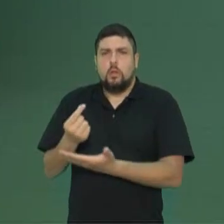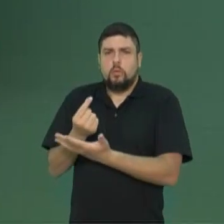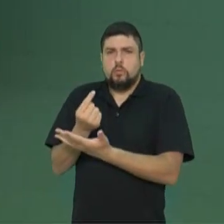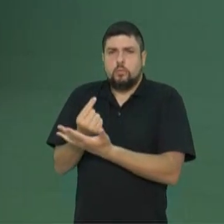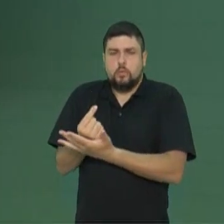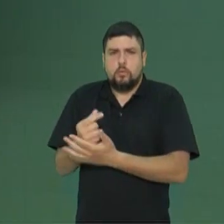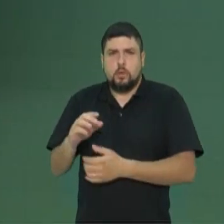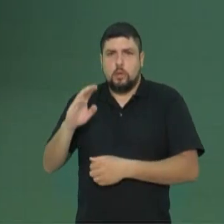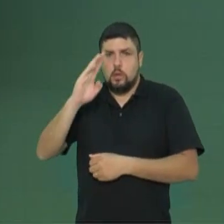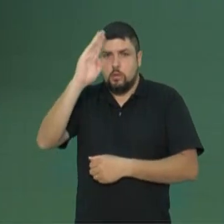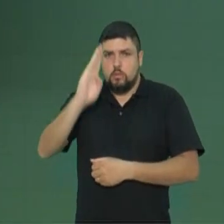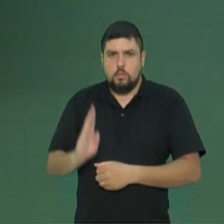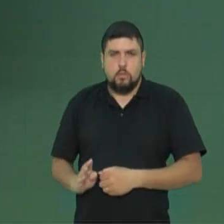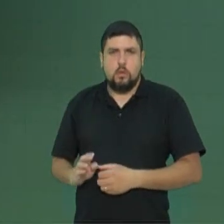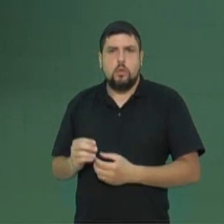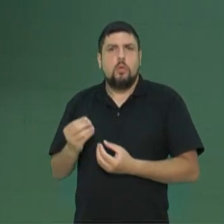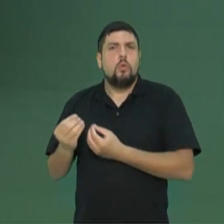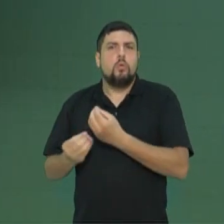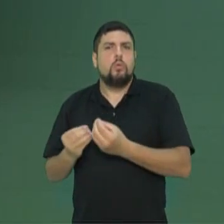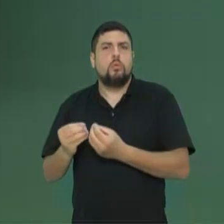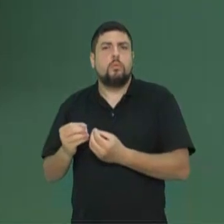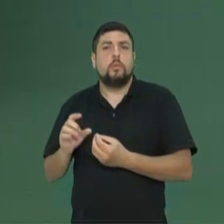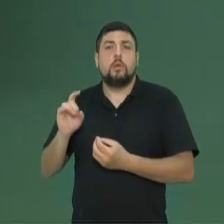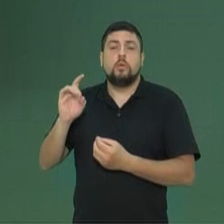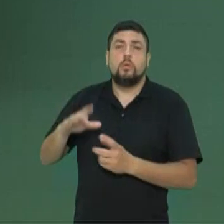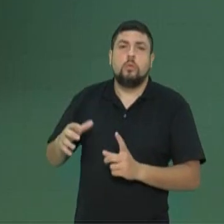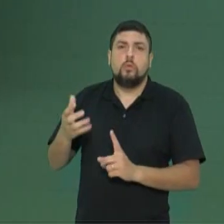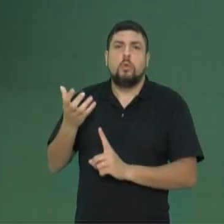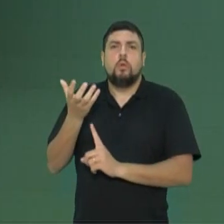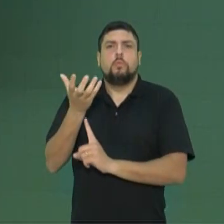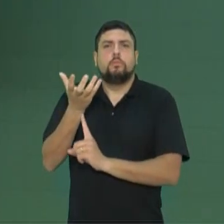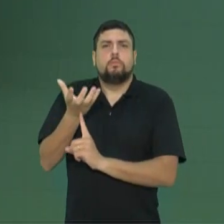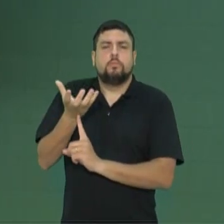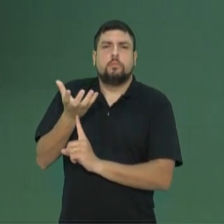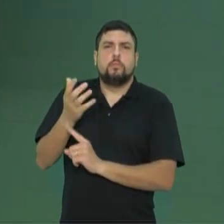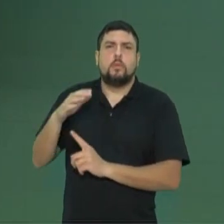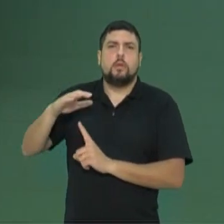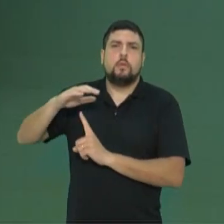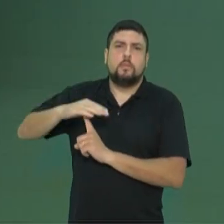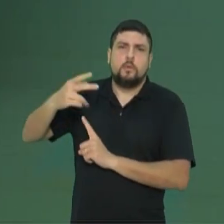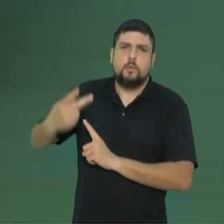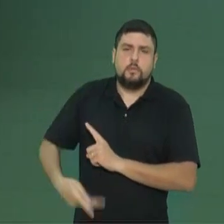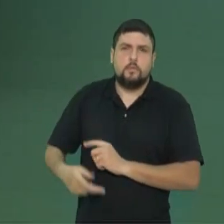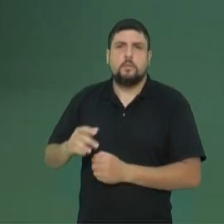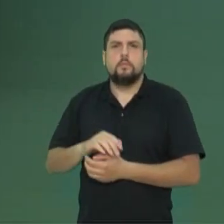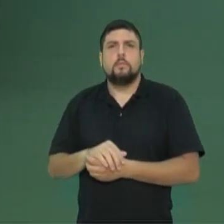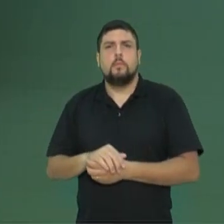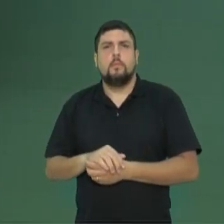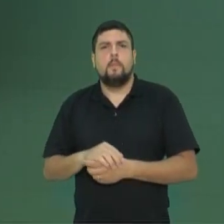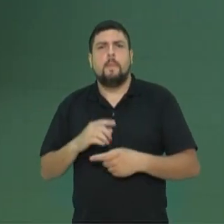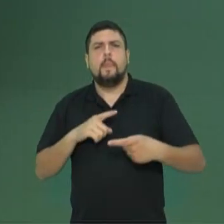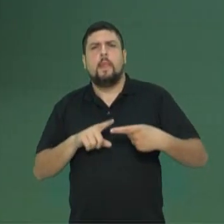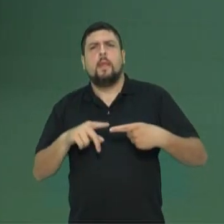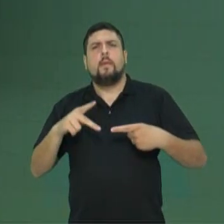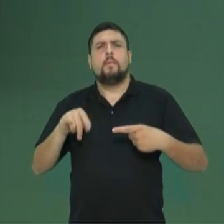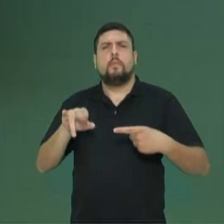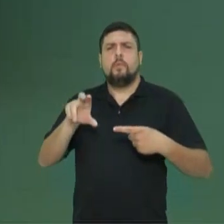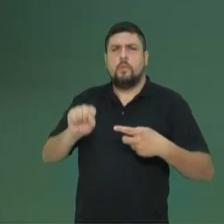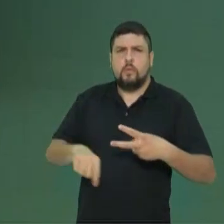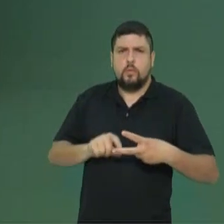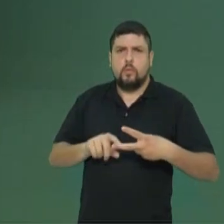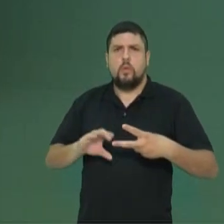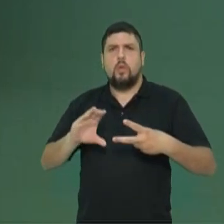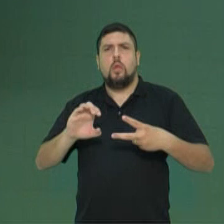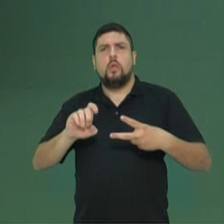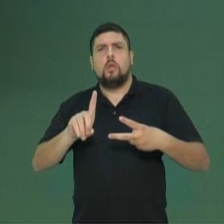elas estão reduzidas praticamente só ao pinheiro do Paraná, como exemplo. Ah, professor, mas tem o pinus, tem o cedrinho, que é